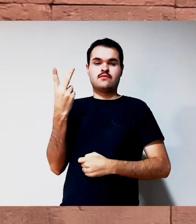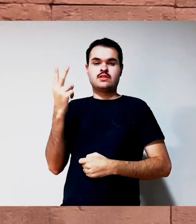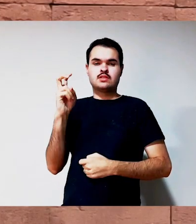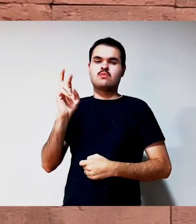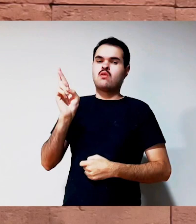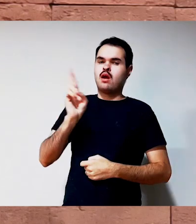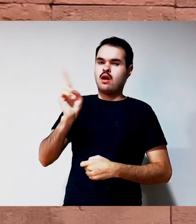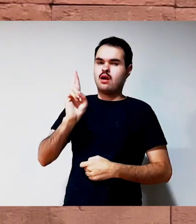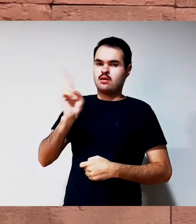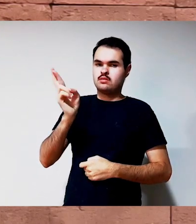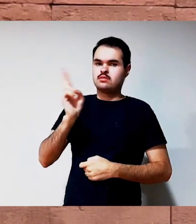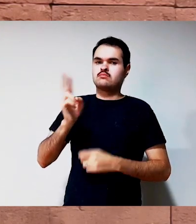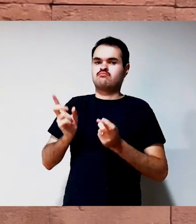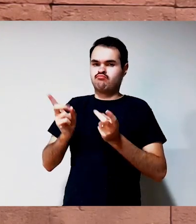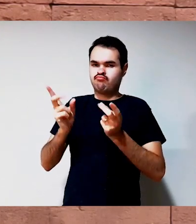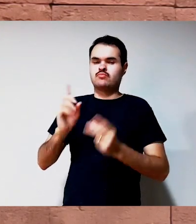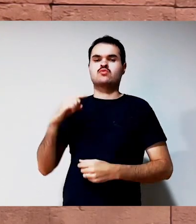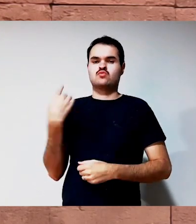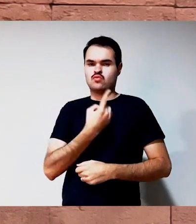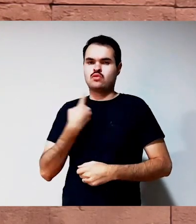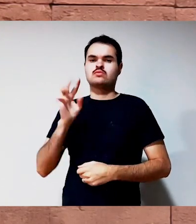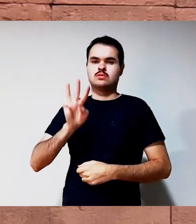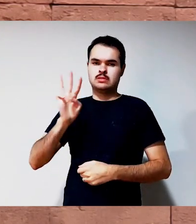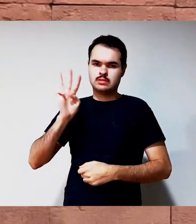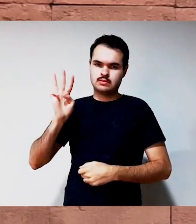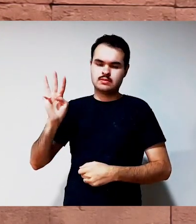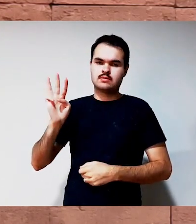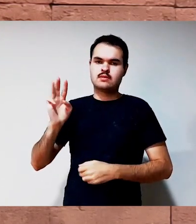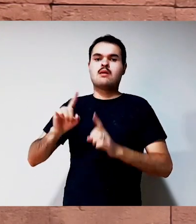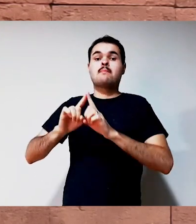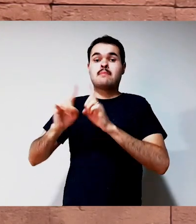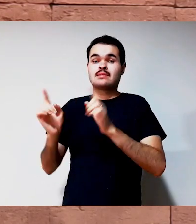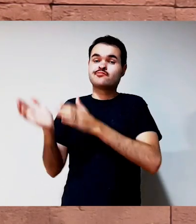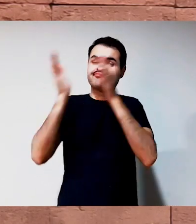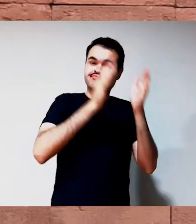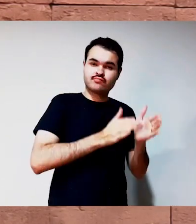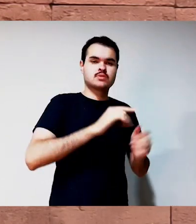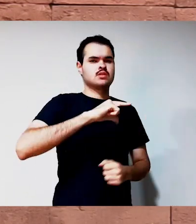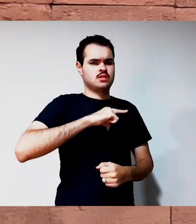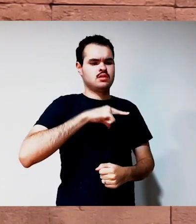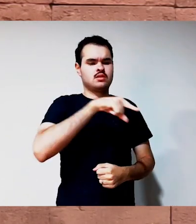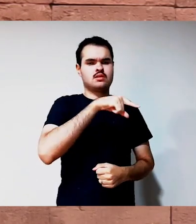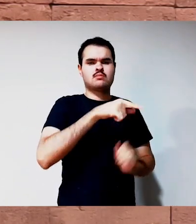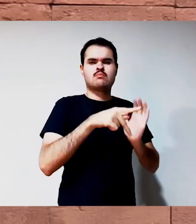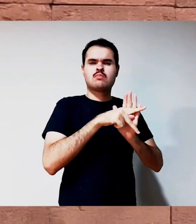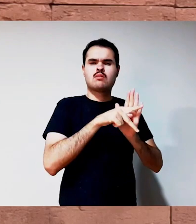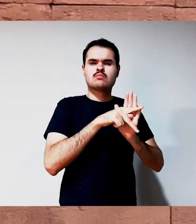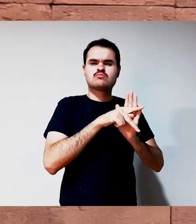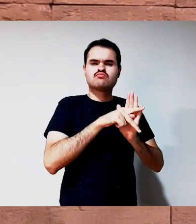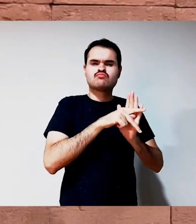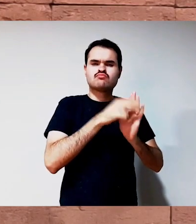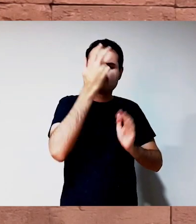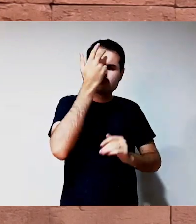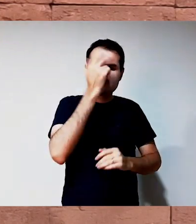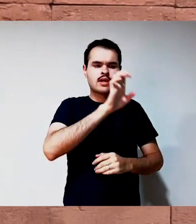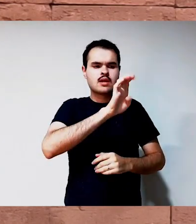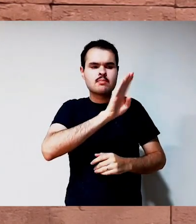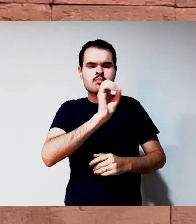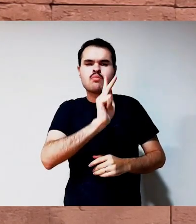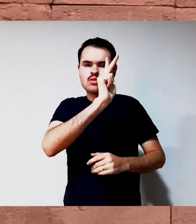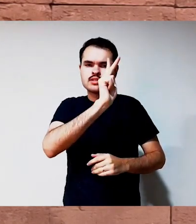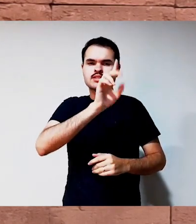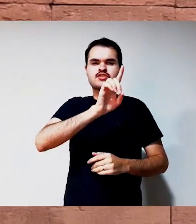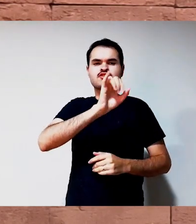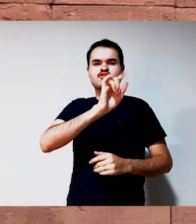E ela tem uma versão e-book, que é uma versão digital totalmente gratuita. Eu vou deixar o link aqui na descrição do vídeo também.